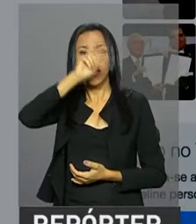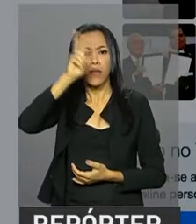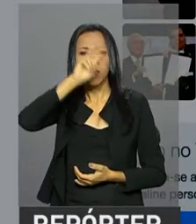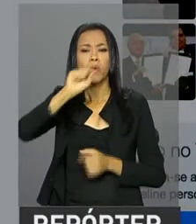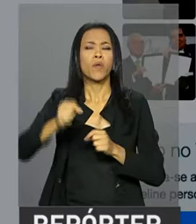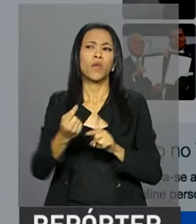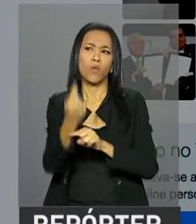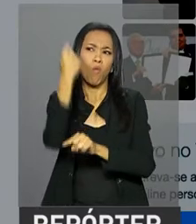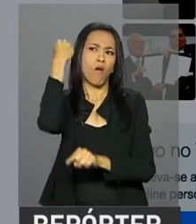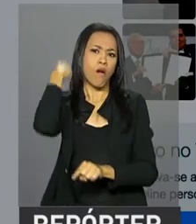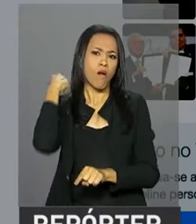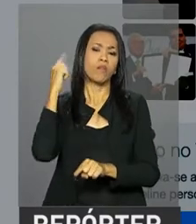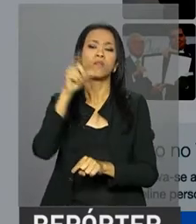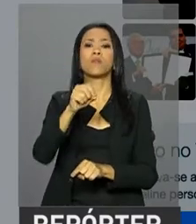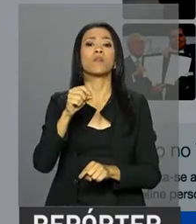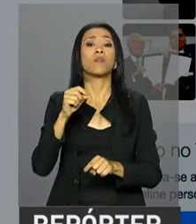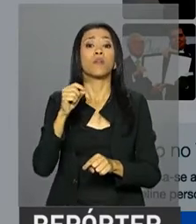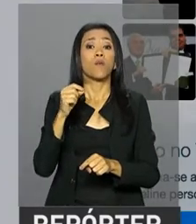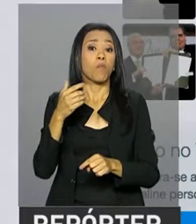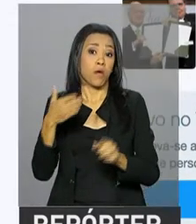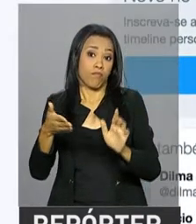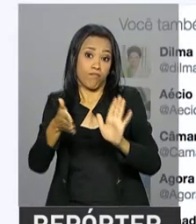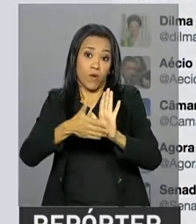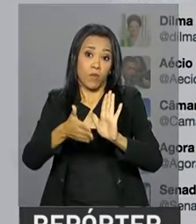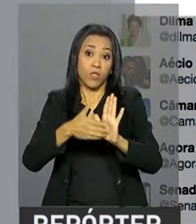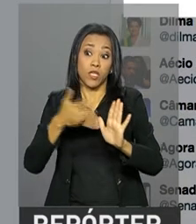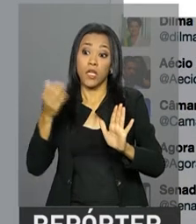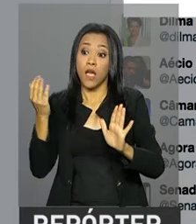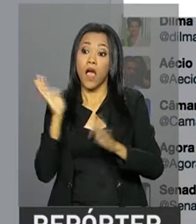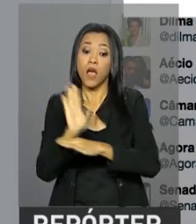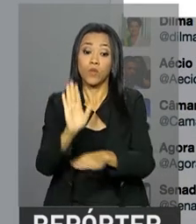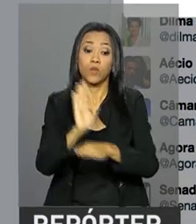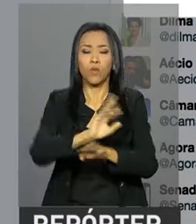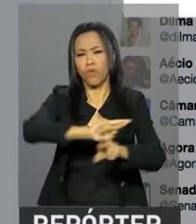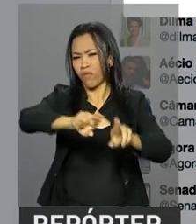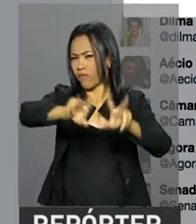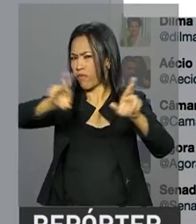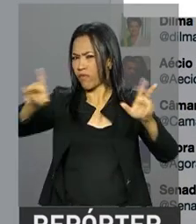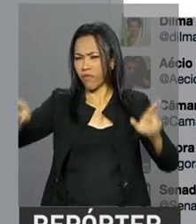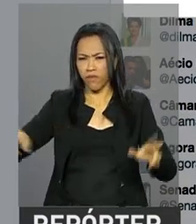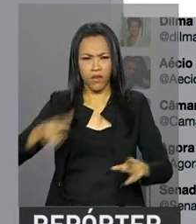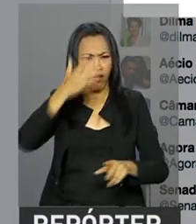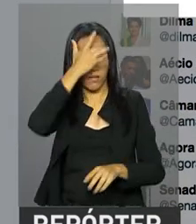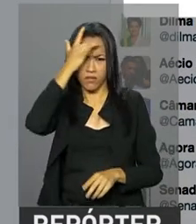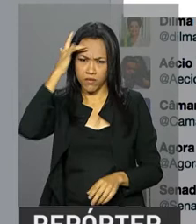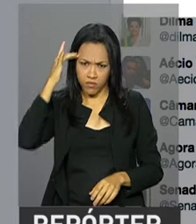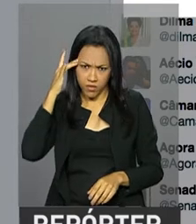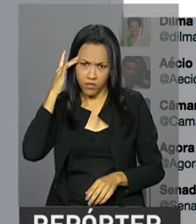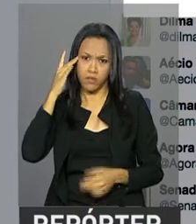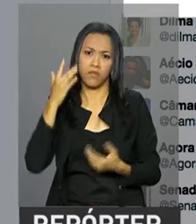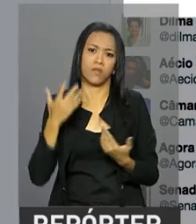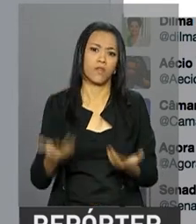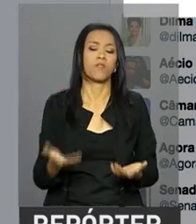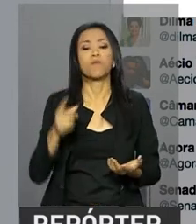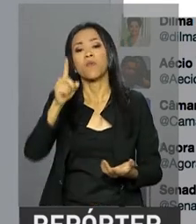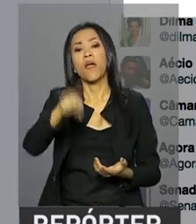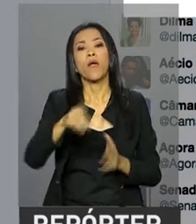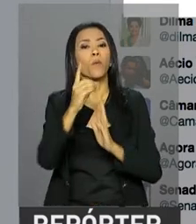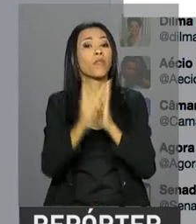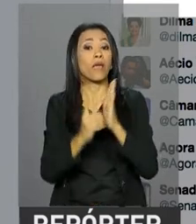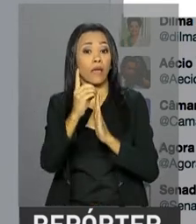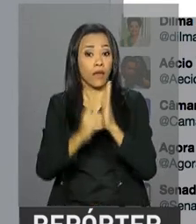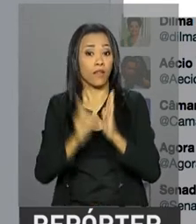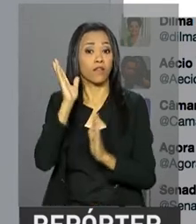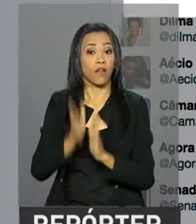uma medida importante que ajudou a salvar centenas de vidas, mais de duas centenas de vidas. Foi um decreto